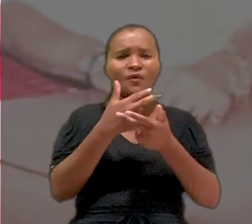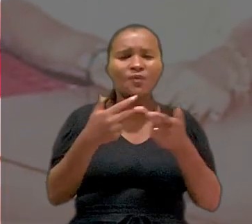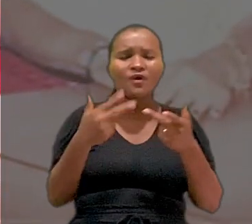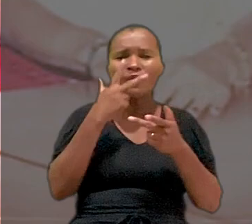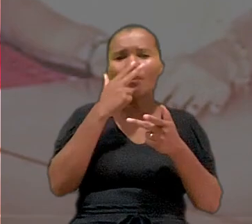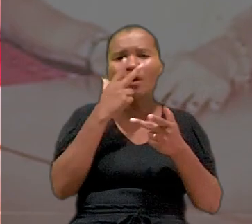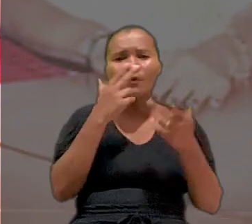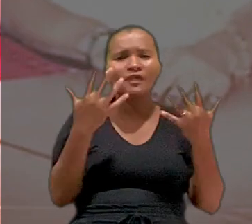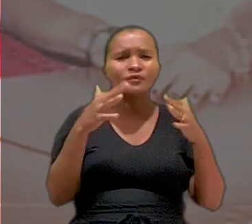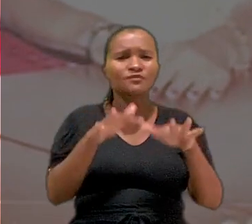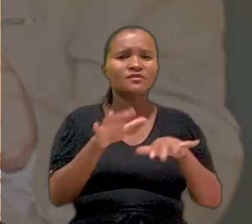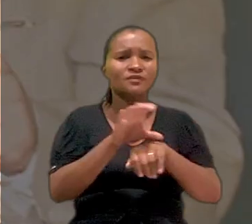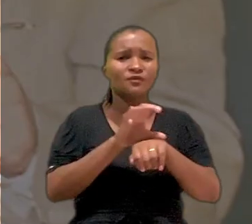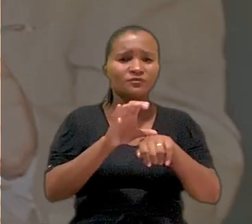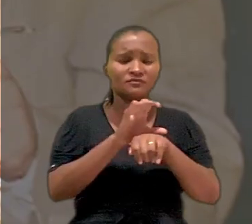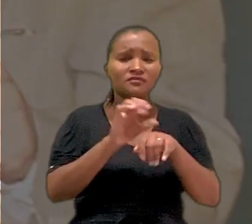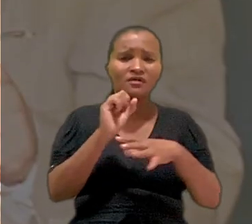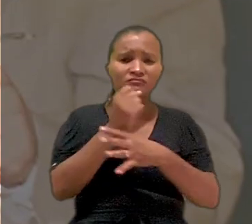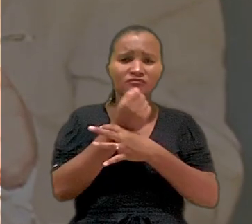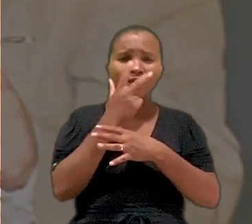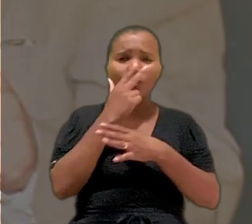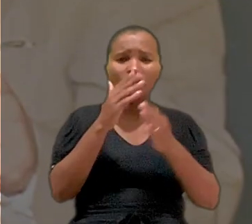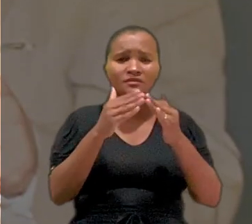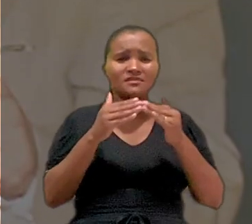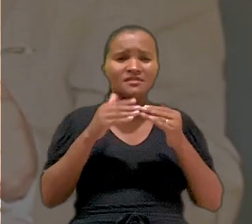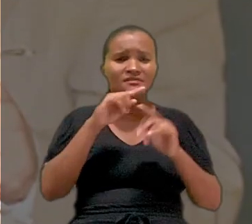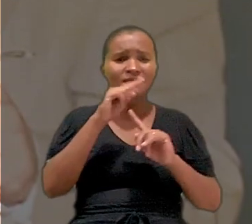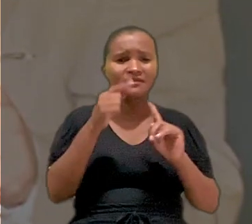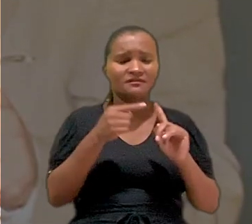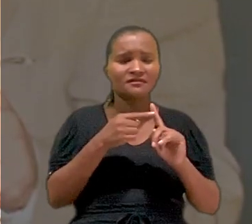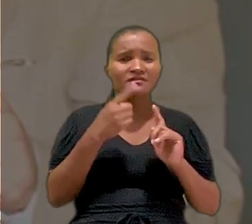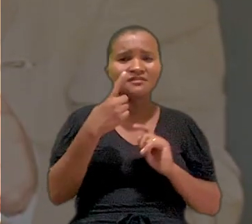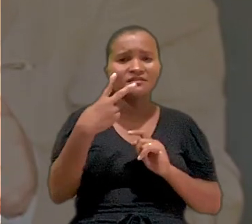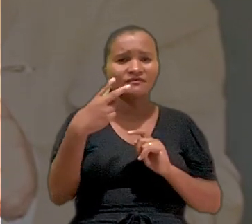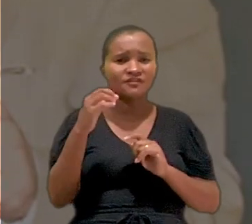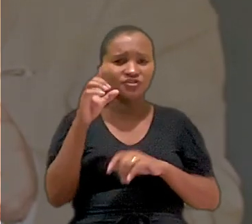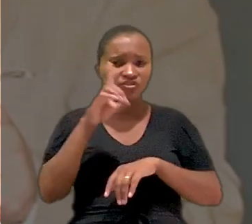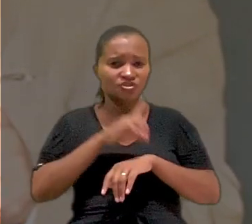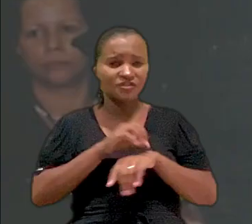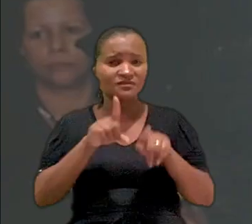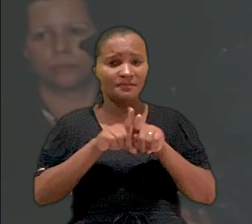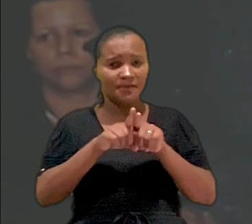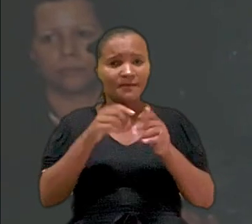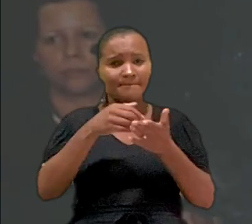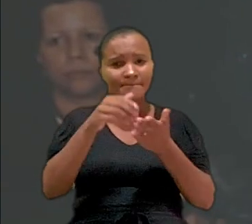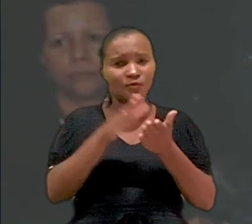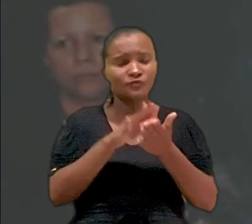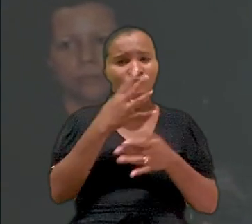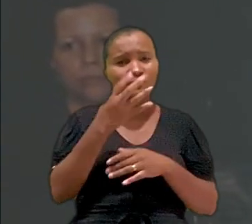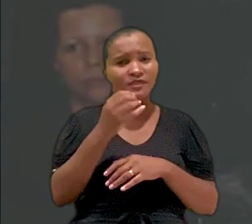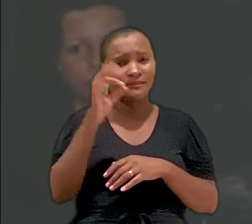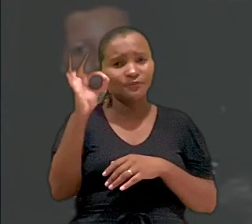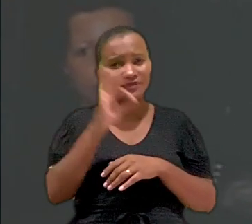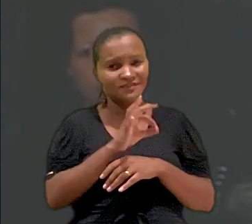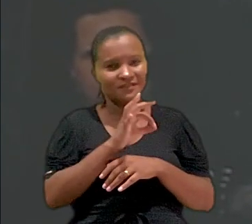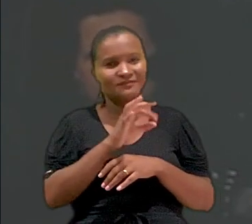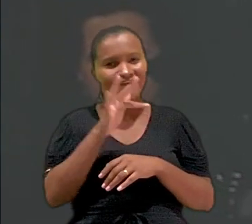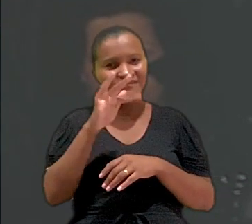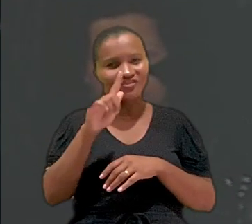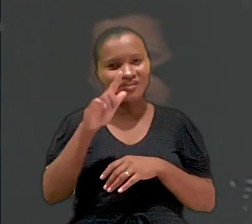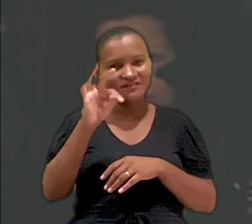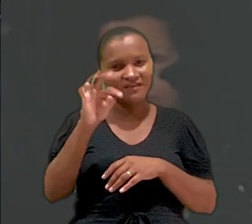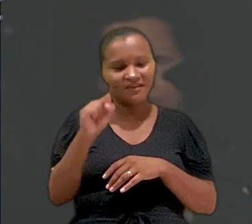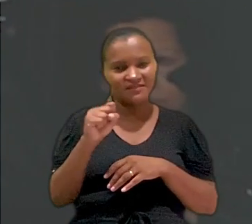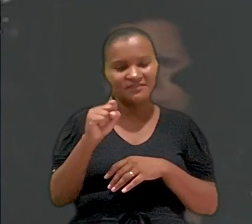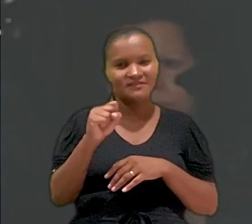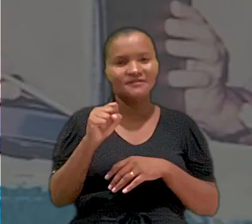inclusão na Constituição, de garantias como a licença-maternidade de 120 dias, a multa de 40% sobre o